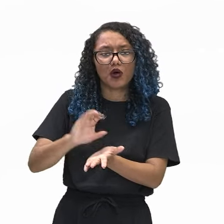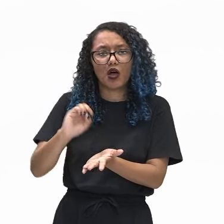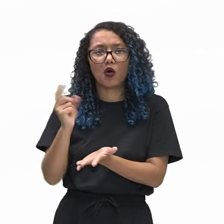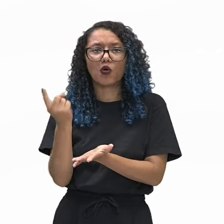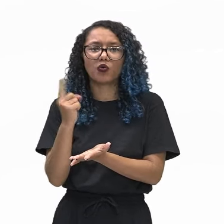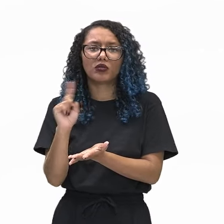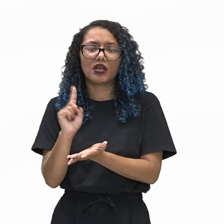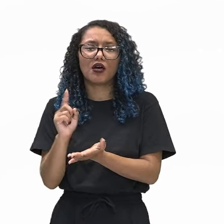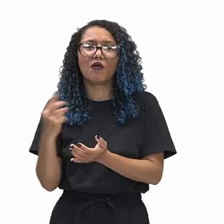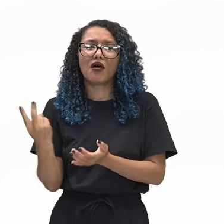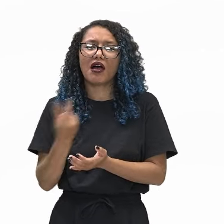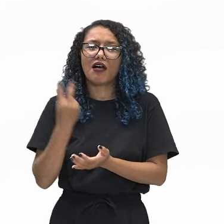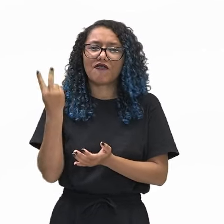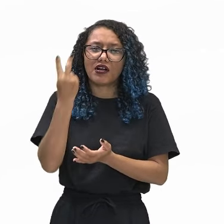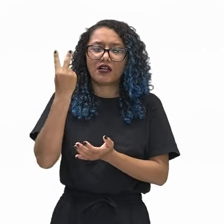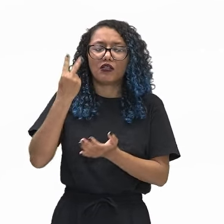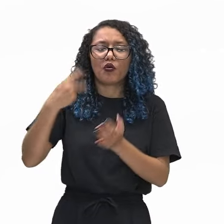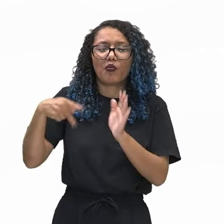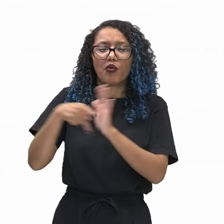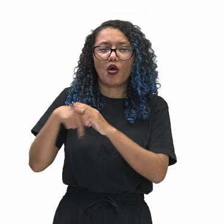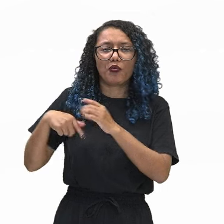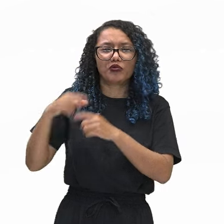valores intra-geracionais.